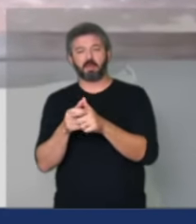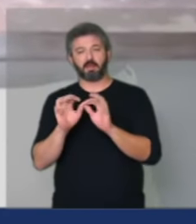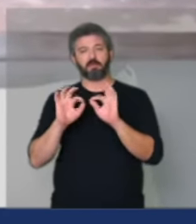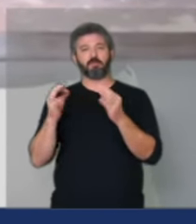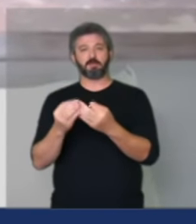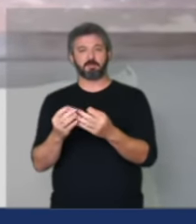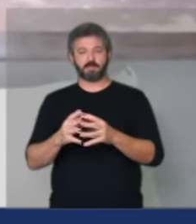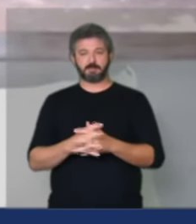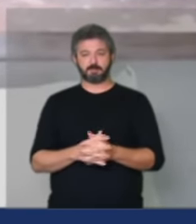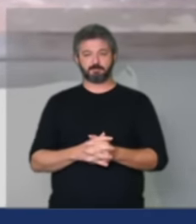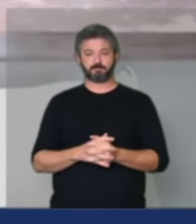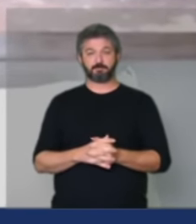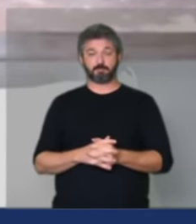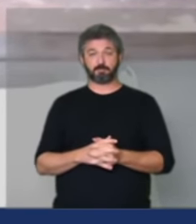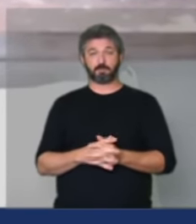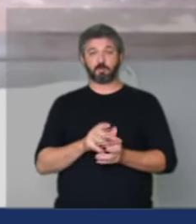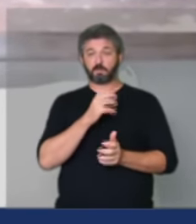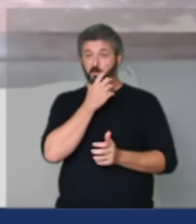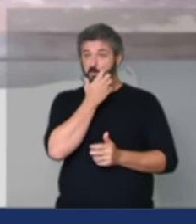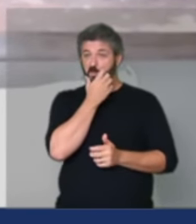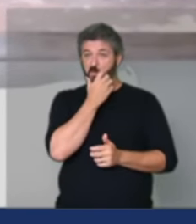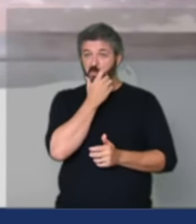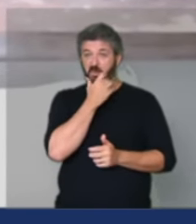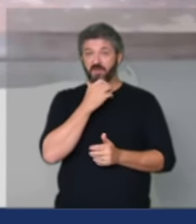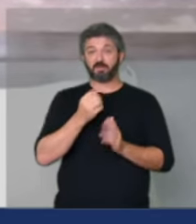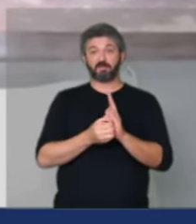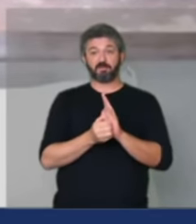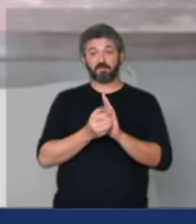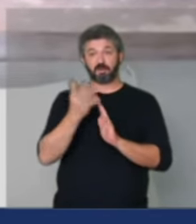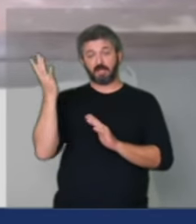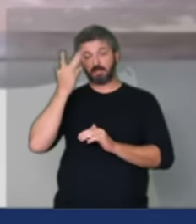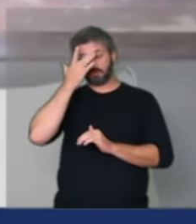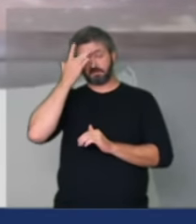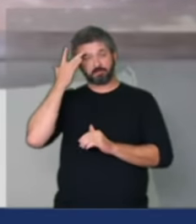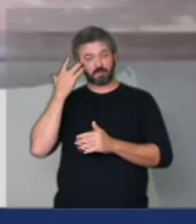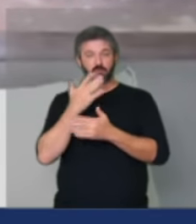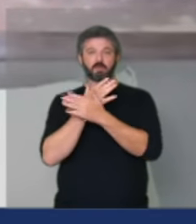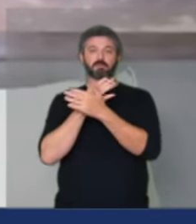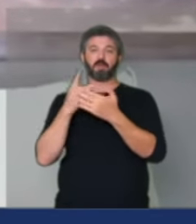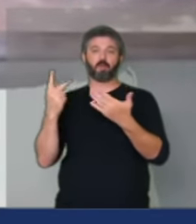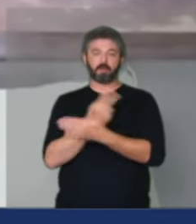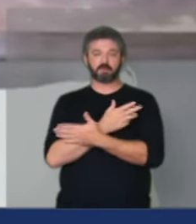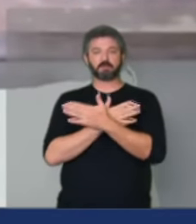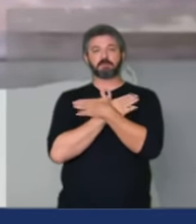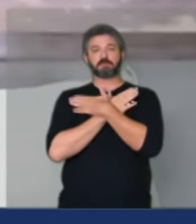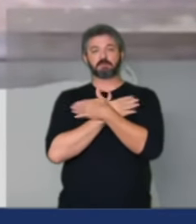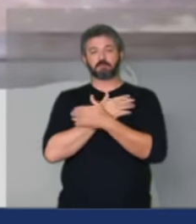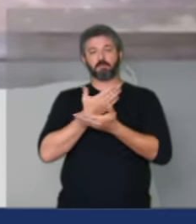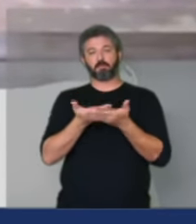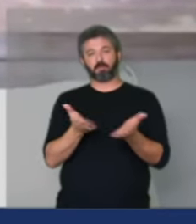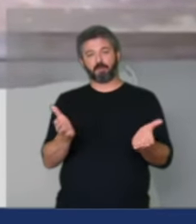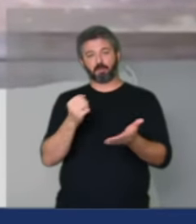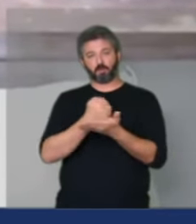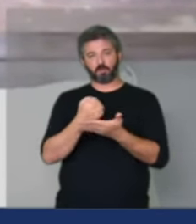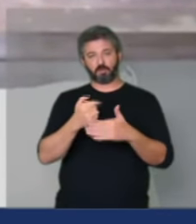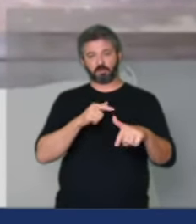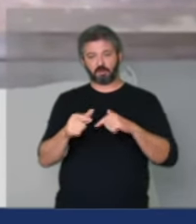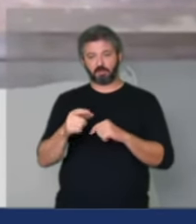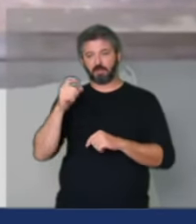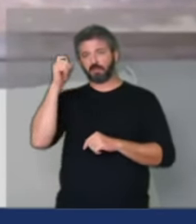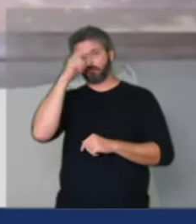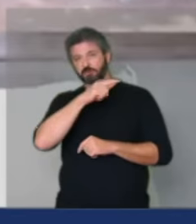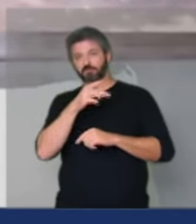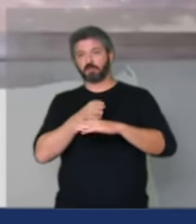muitos que perderam o emprego ou mesmo não tendo acesso ao mercado de